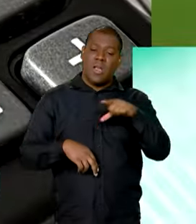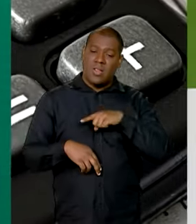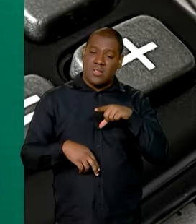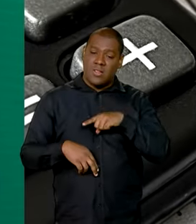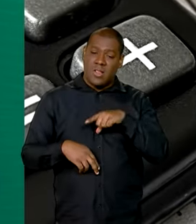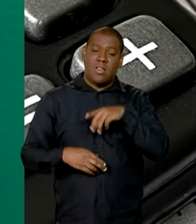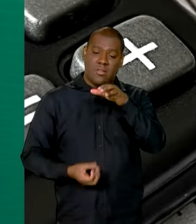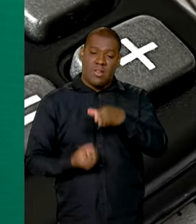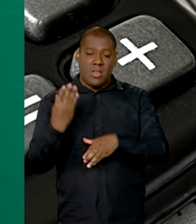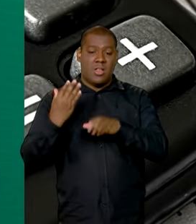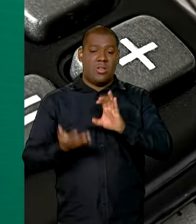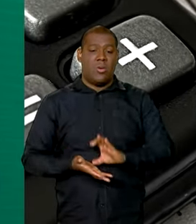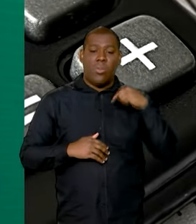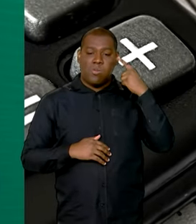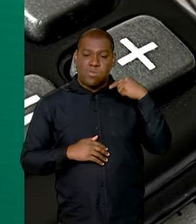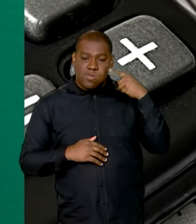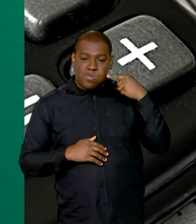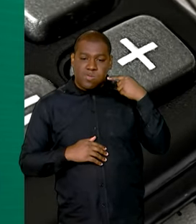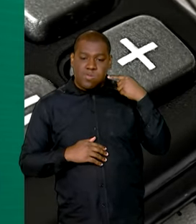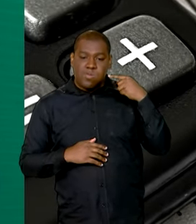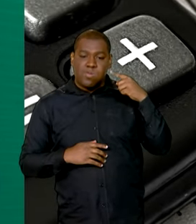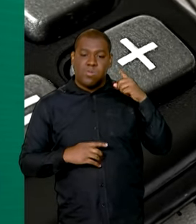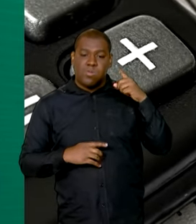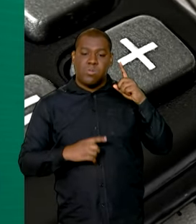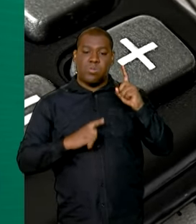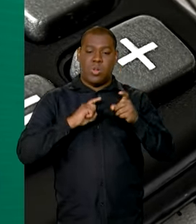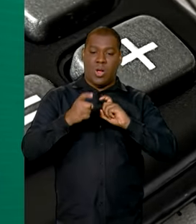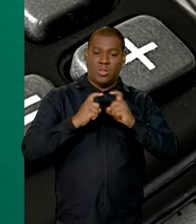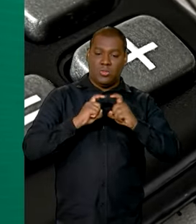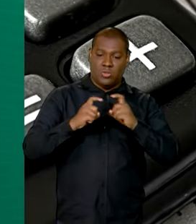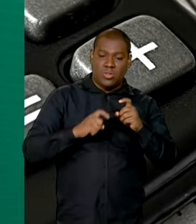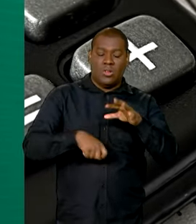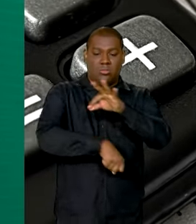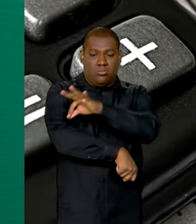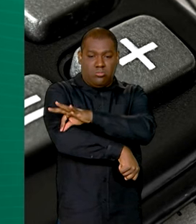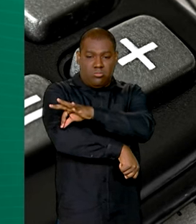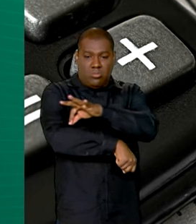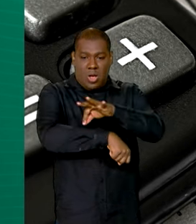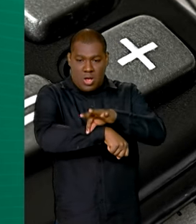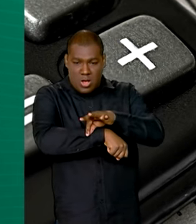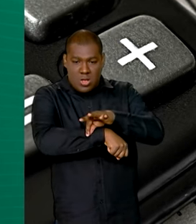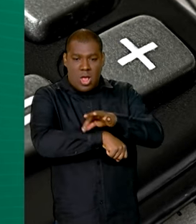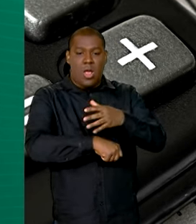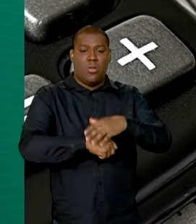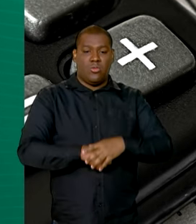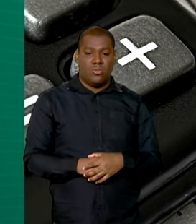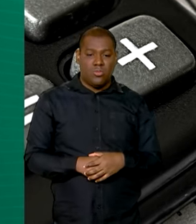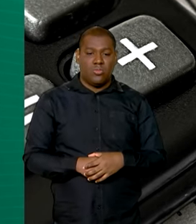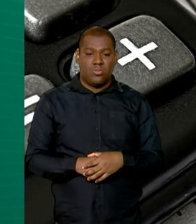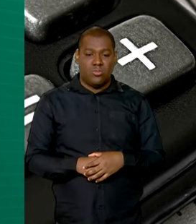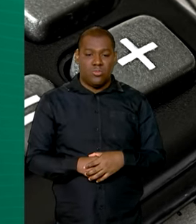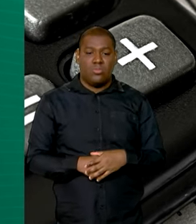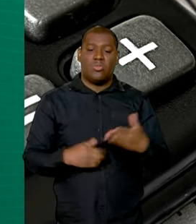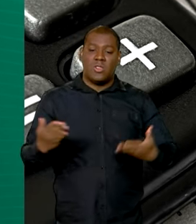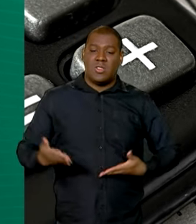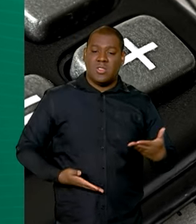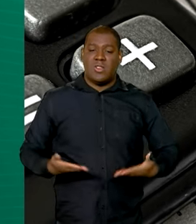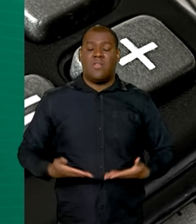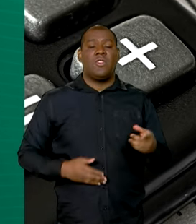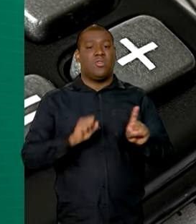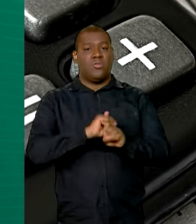Advogados, arquitetos e urbanistas, assistentes sociais,